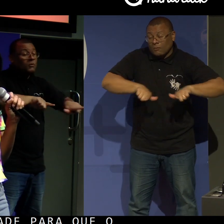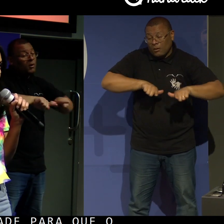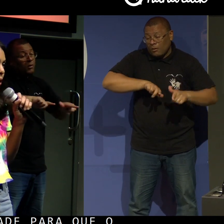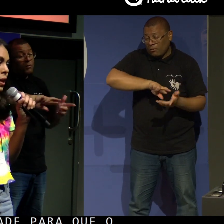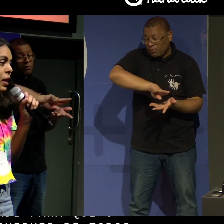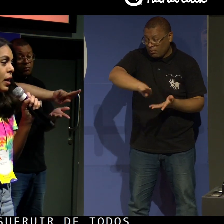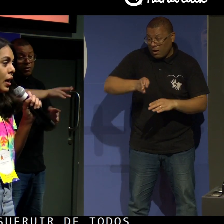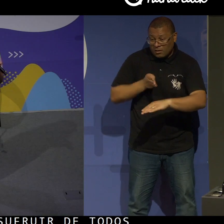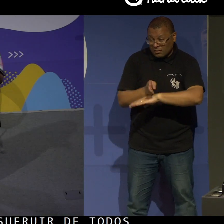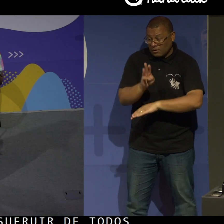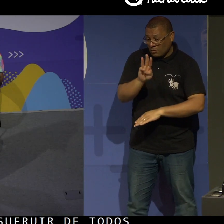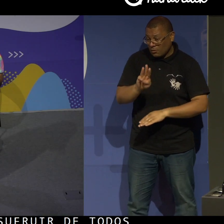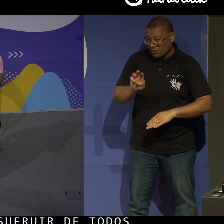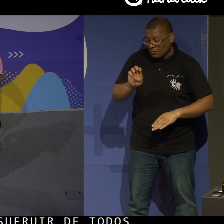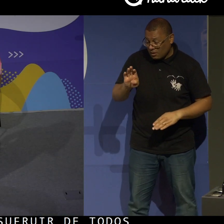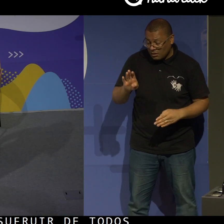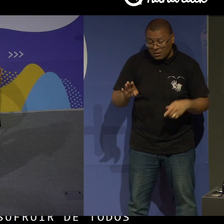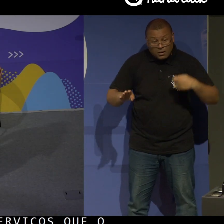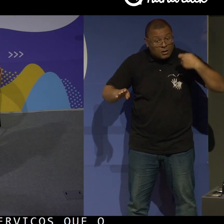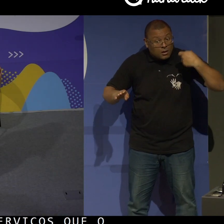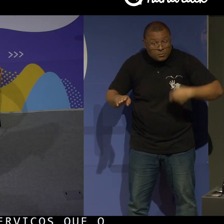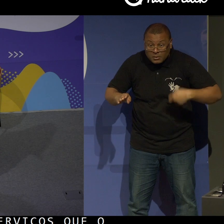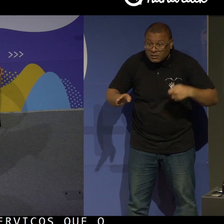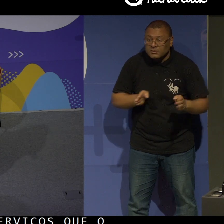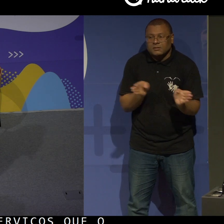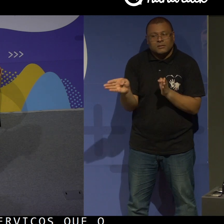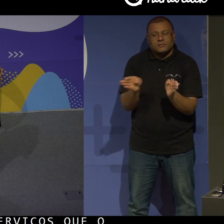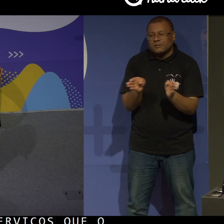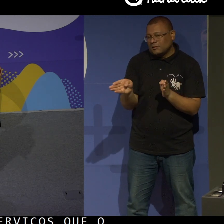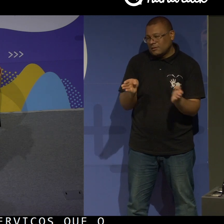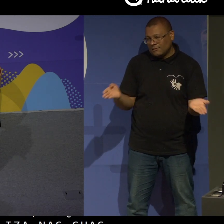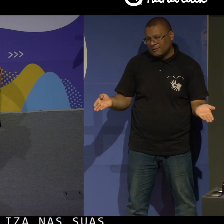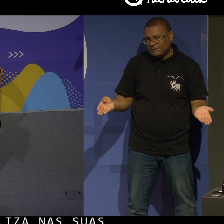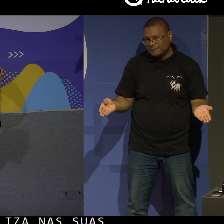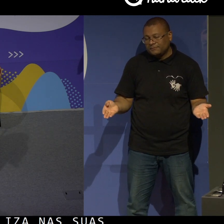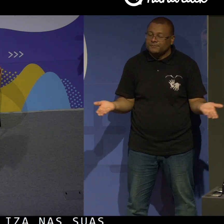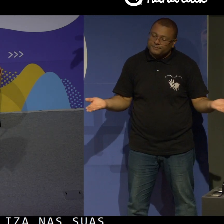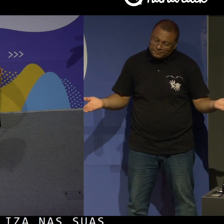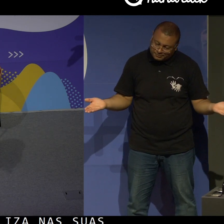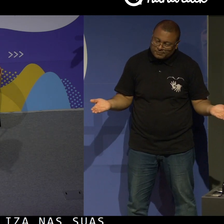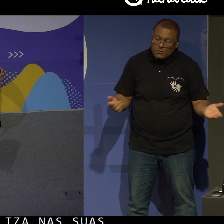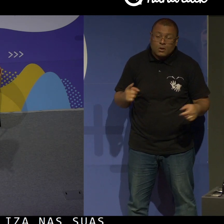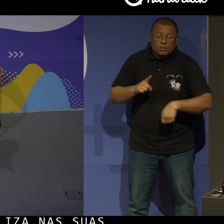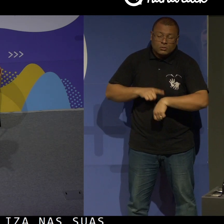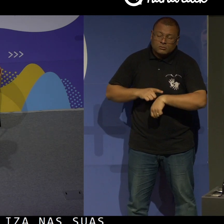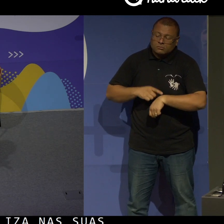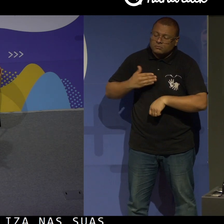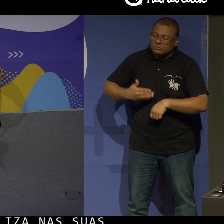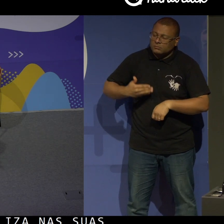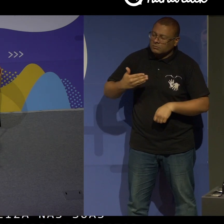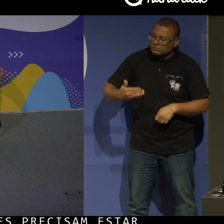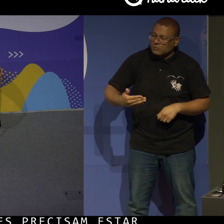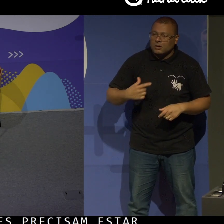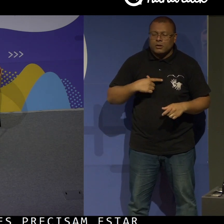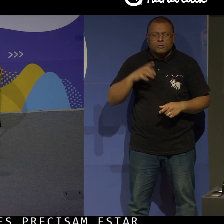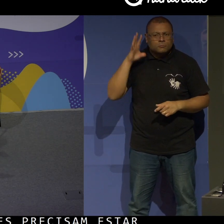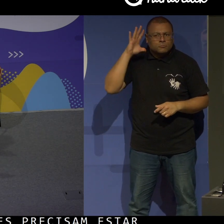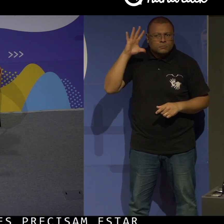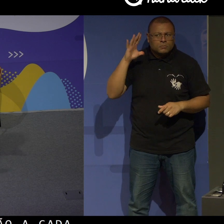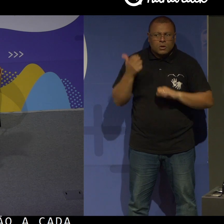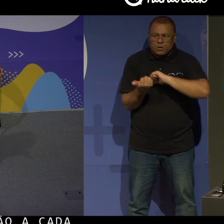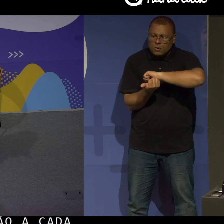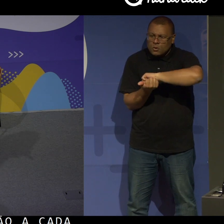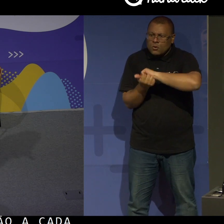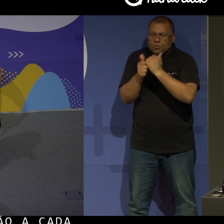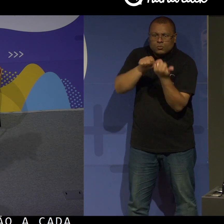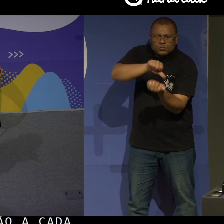plataformas, eles precisam estar acessíveis. Então, a cada momento, a gente tem o passo de transformar,